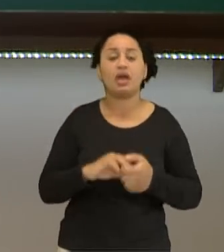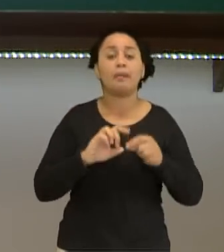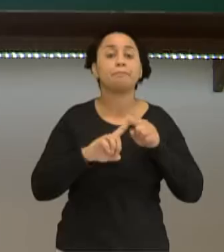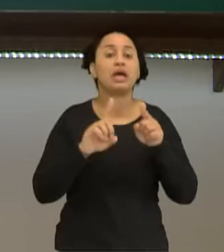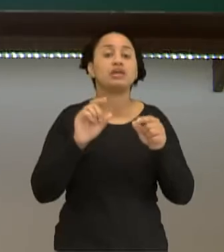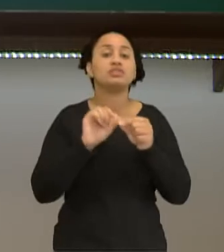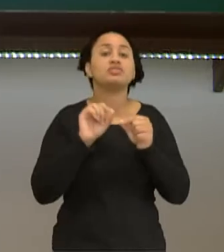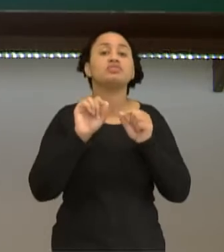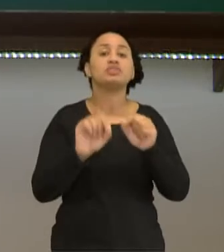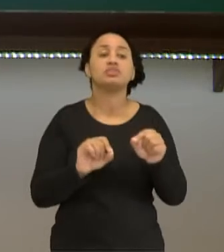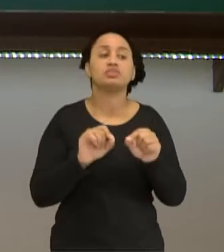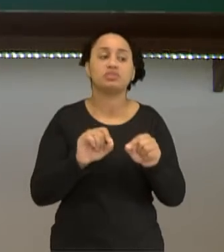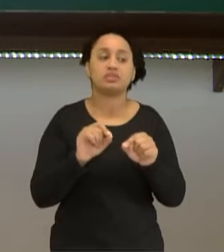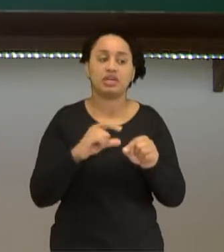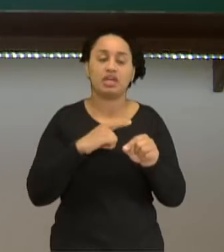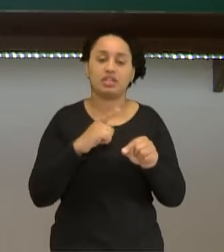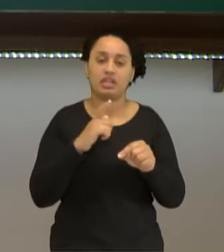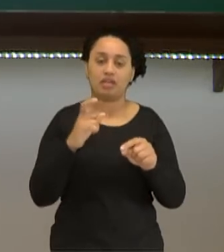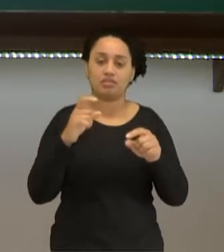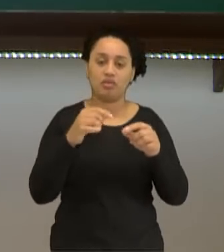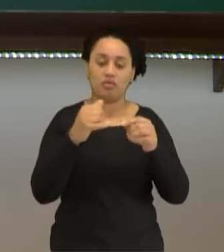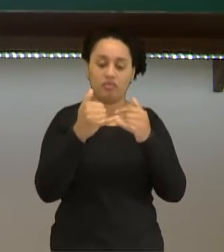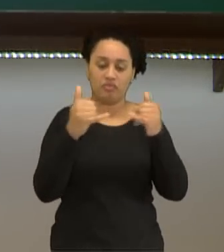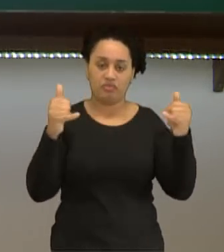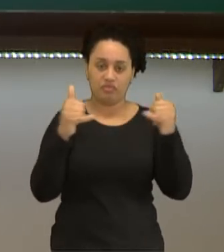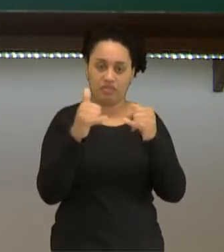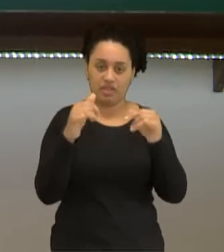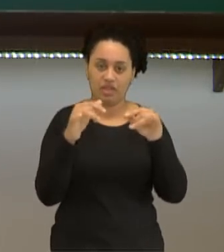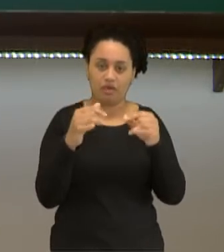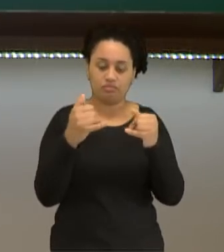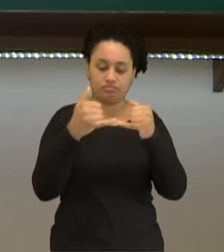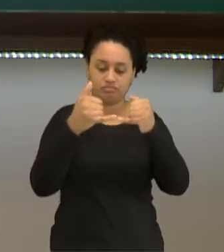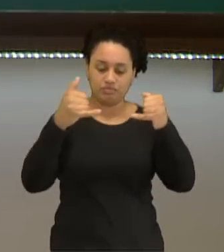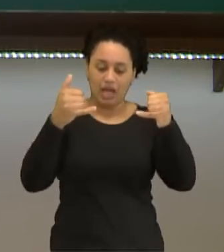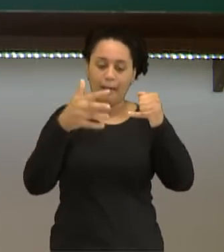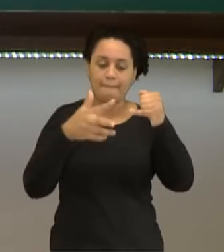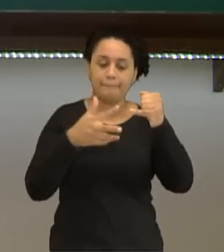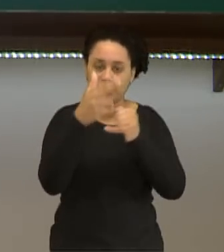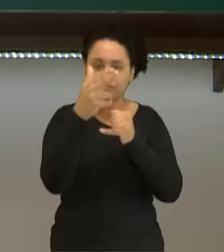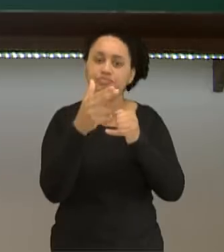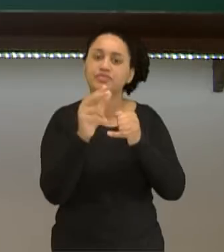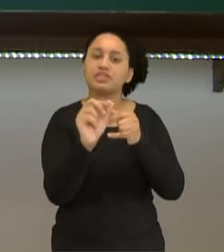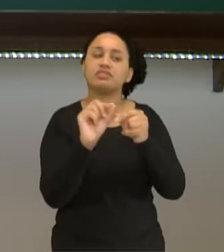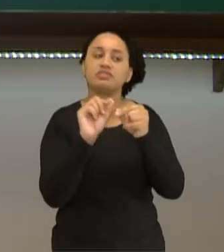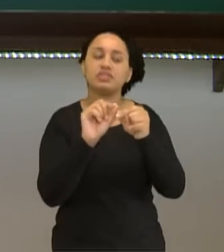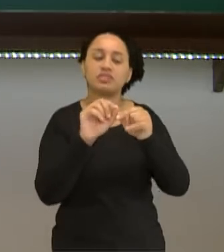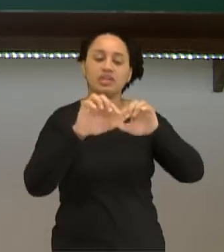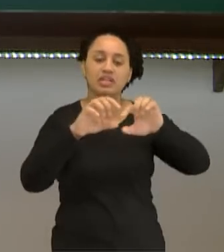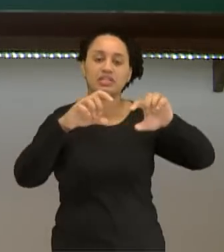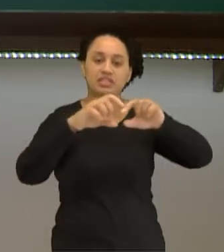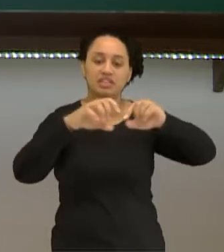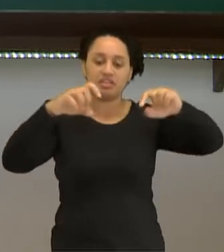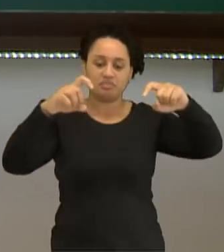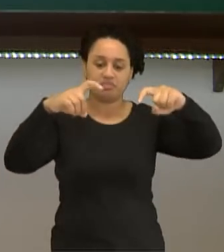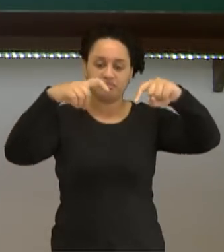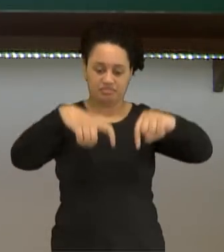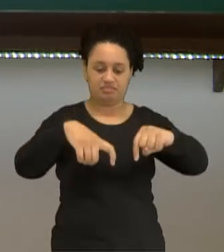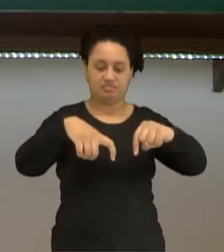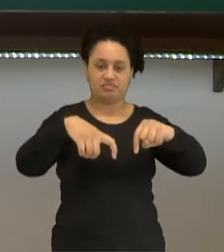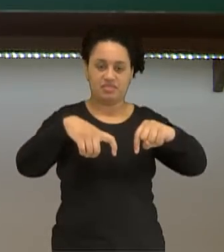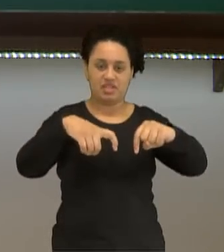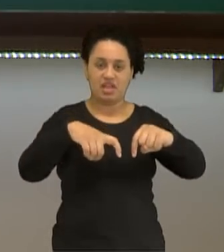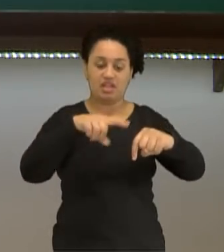fiz. Eu peguei os cabos condutores, cortei esses cabos condutores e separei eles num